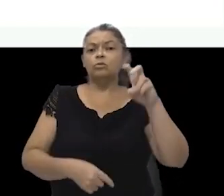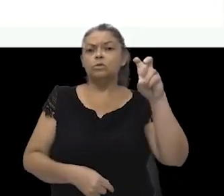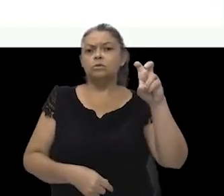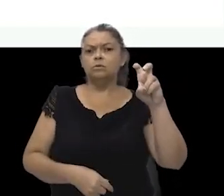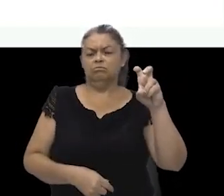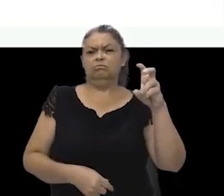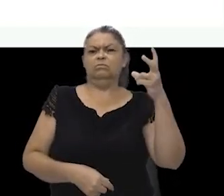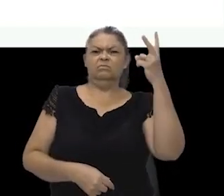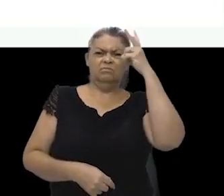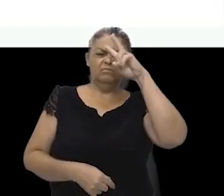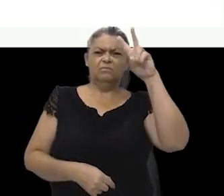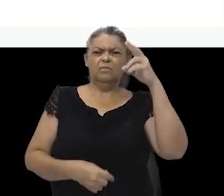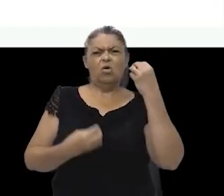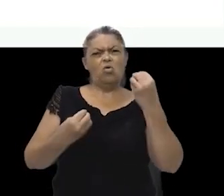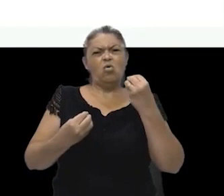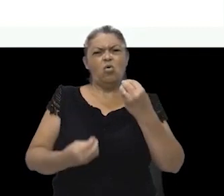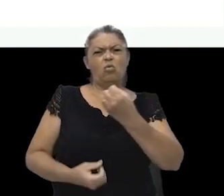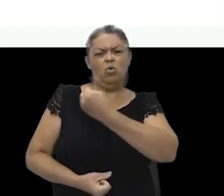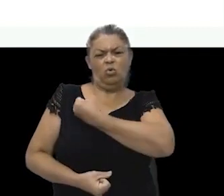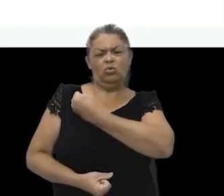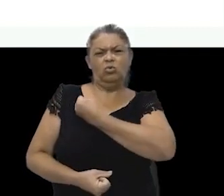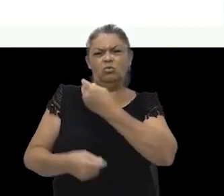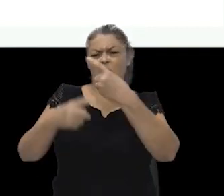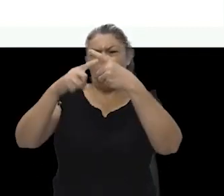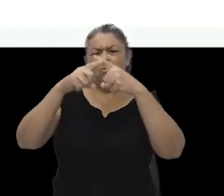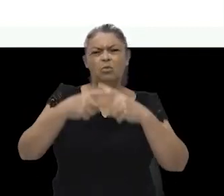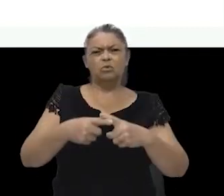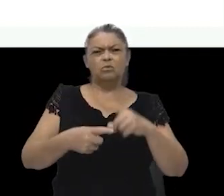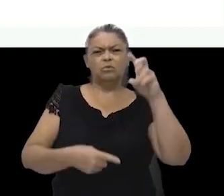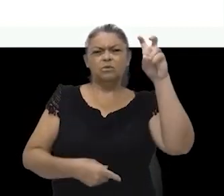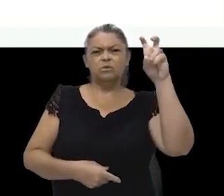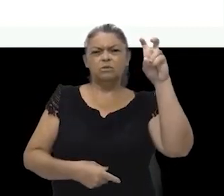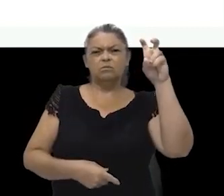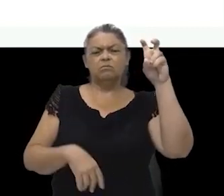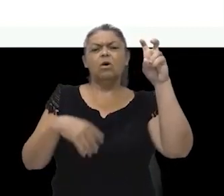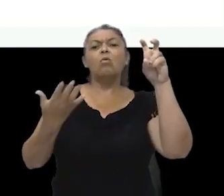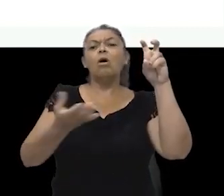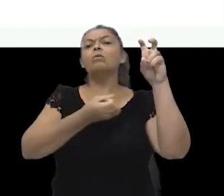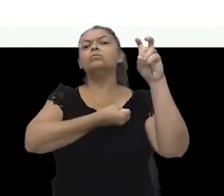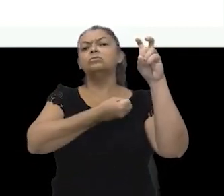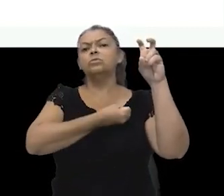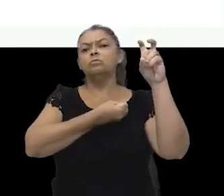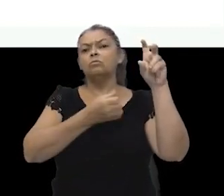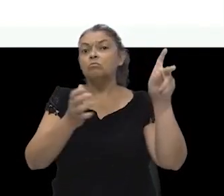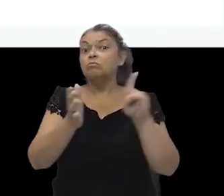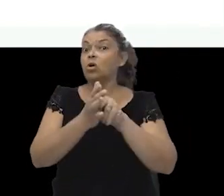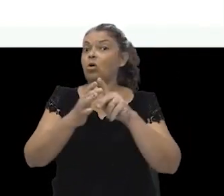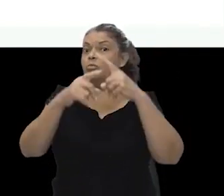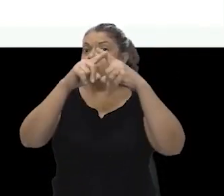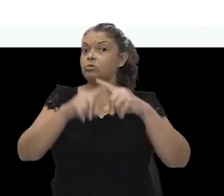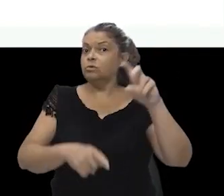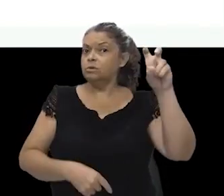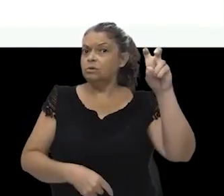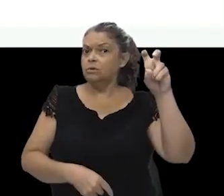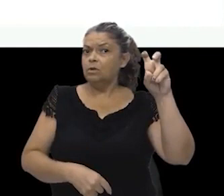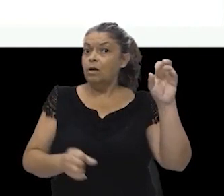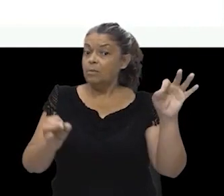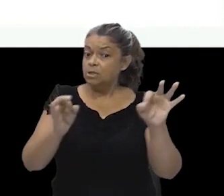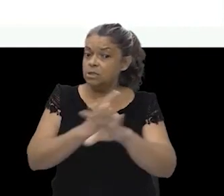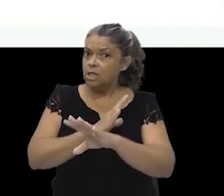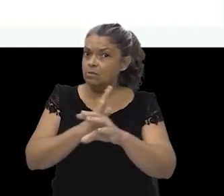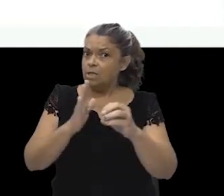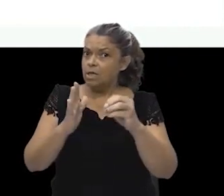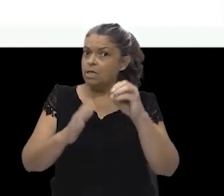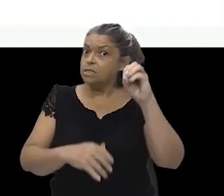Me recorda aí quando é que o número é múltiplo de 5. Ó, gente. O número para ser múltiplo de 5, ele tem que terminar em 0